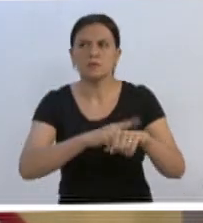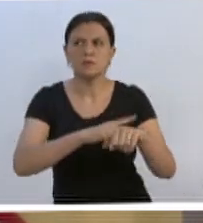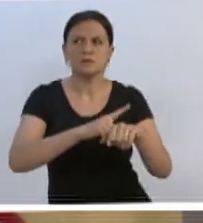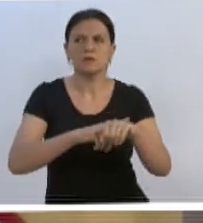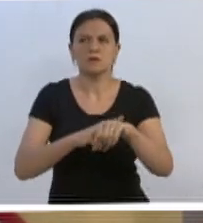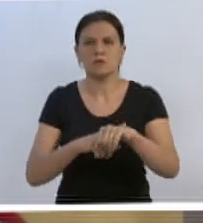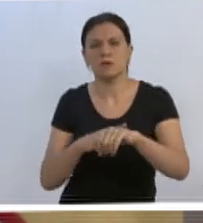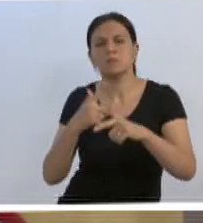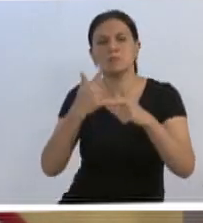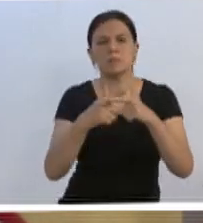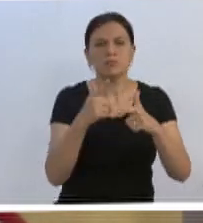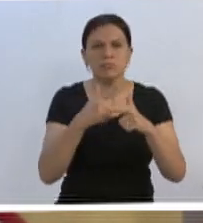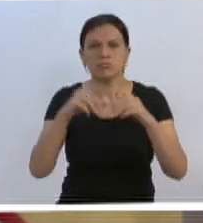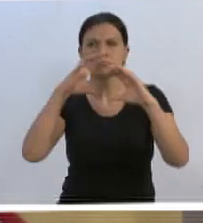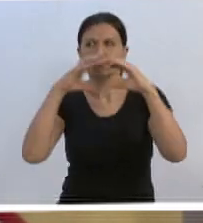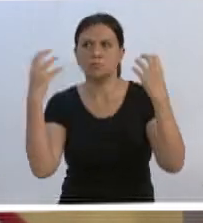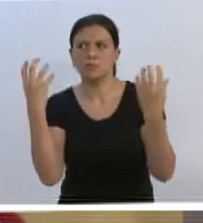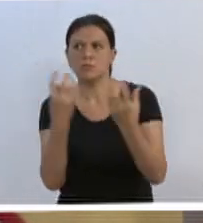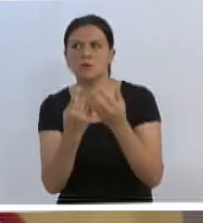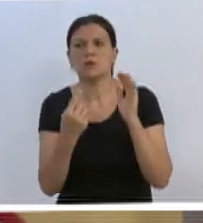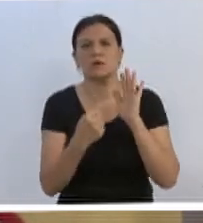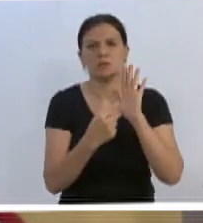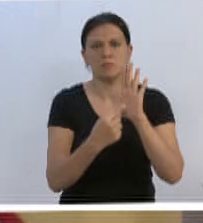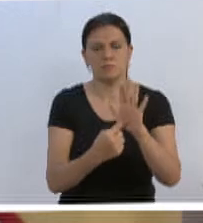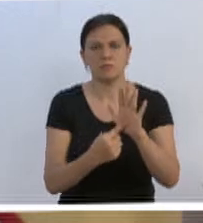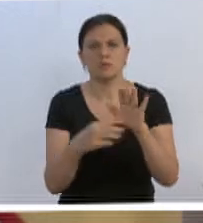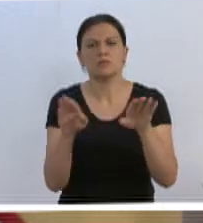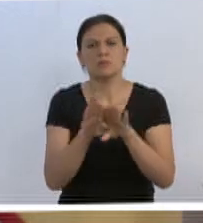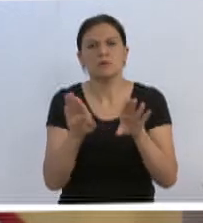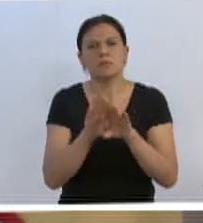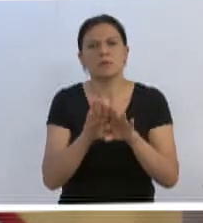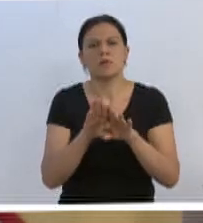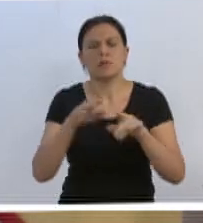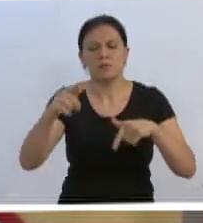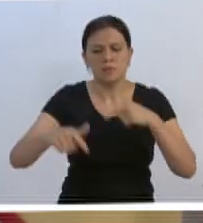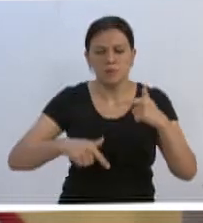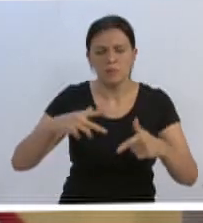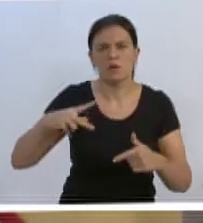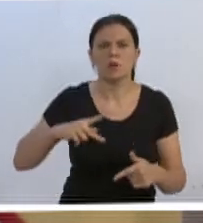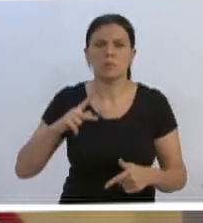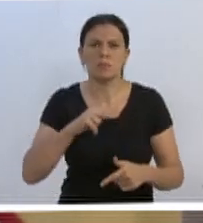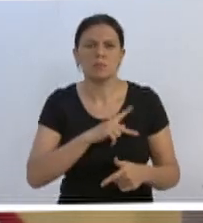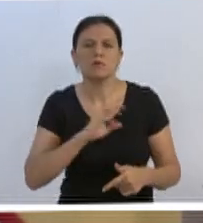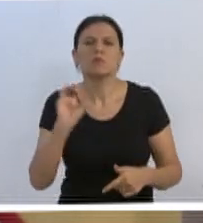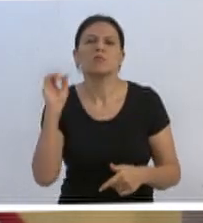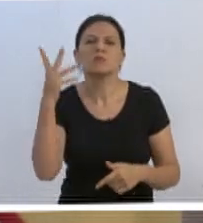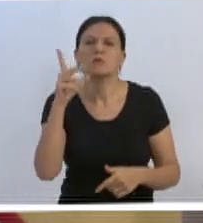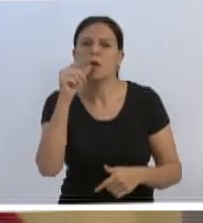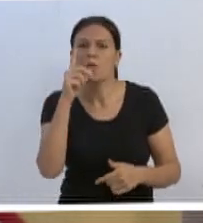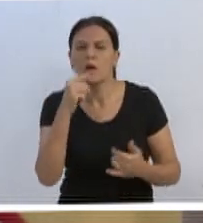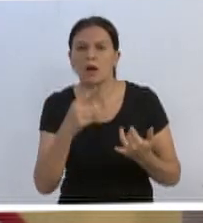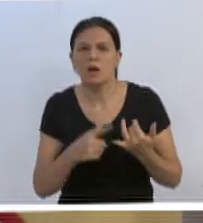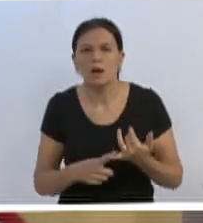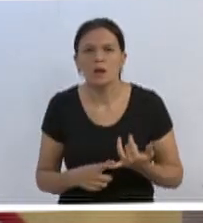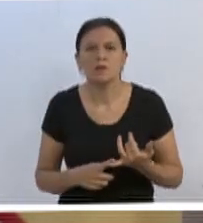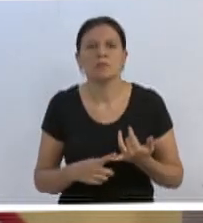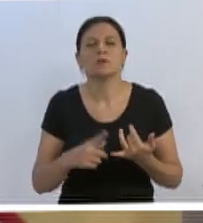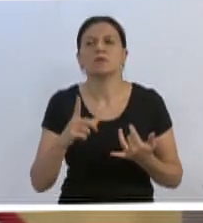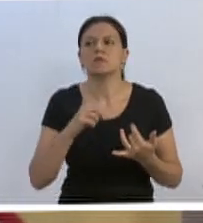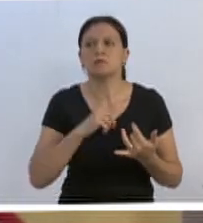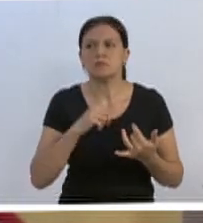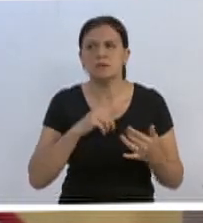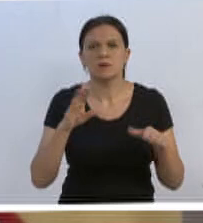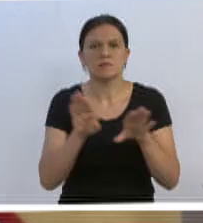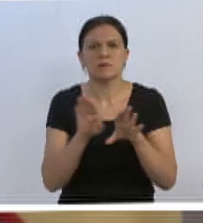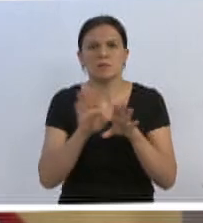diante dos problemas comunitários apresentados, de alguns serviços públicos deficitários, como aconteceu com a questão da água, como nós tivemos em relação